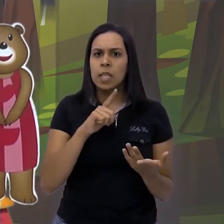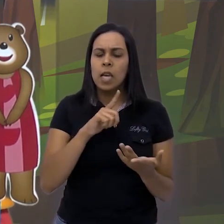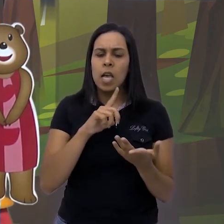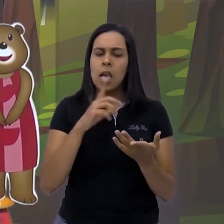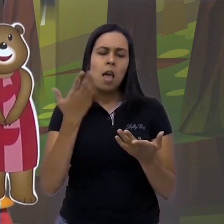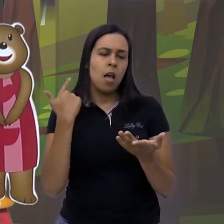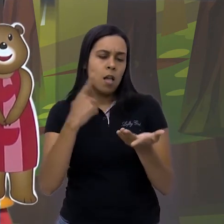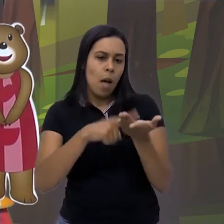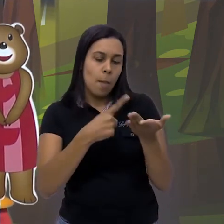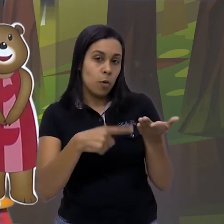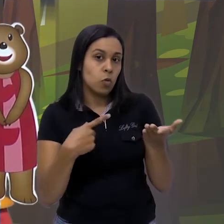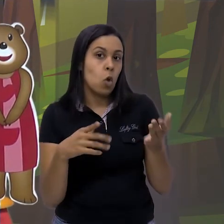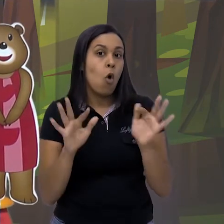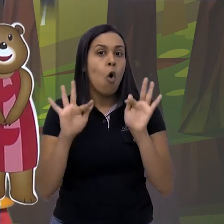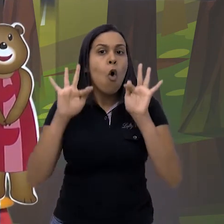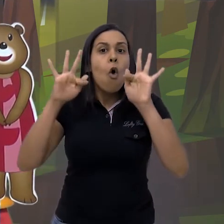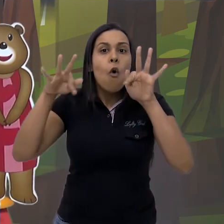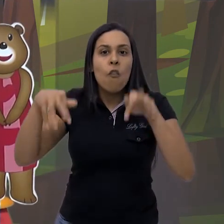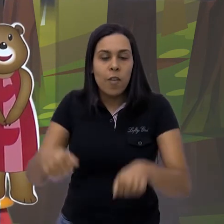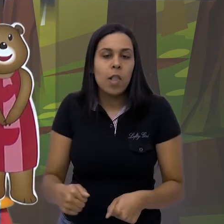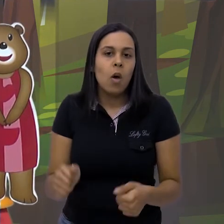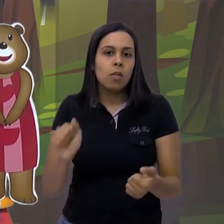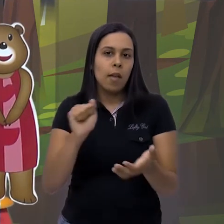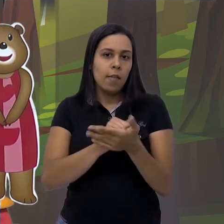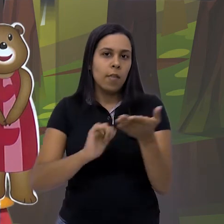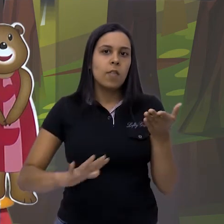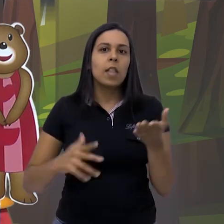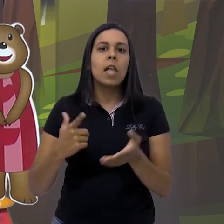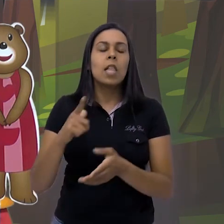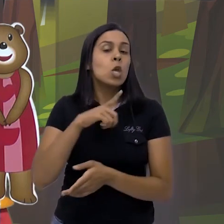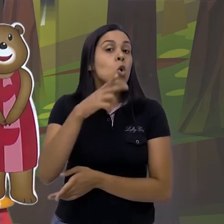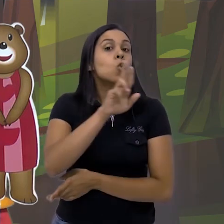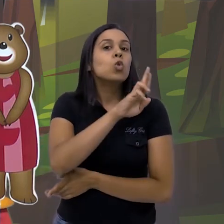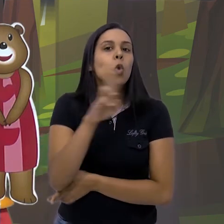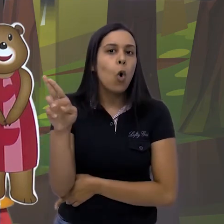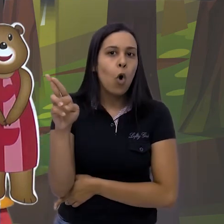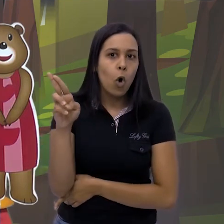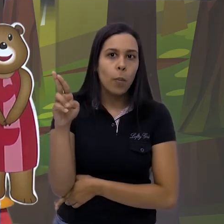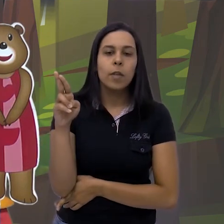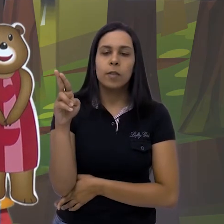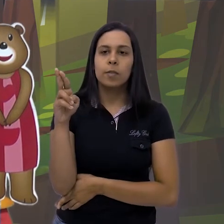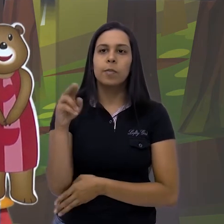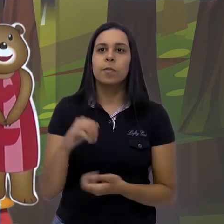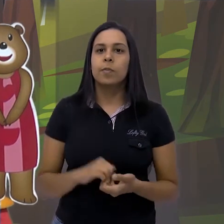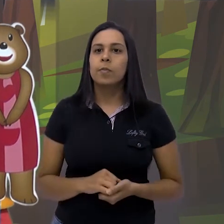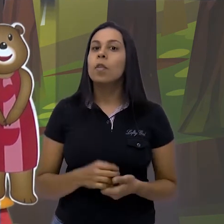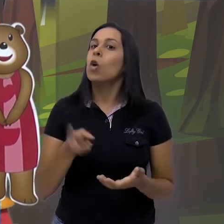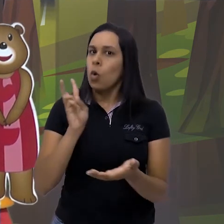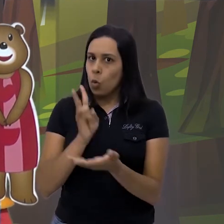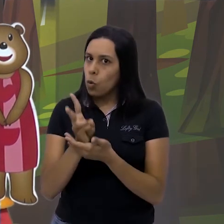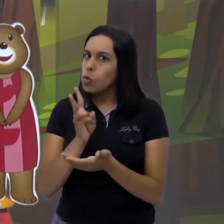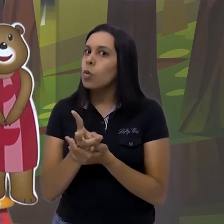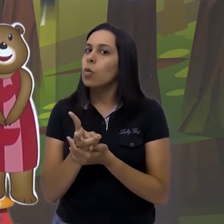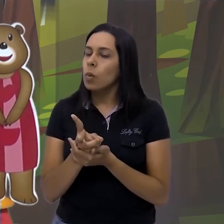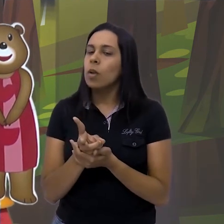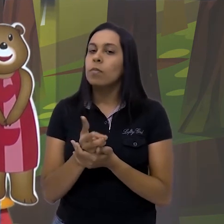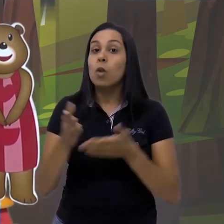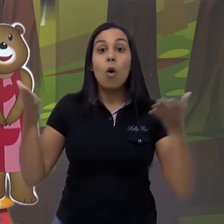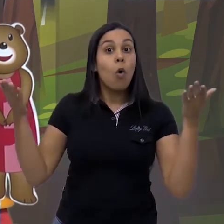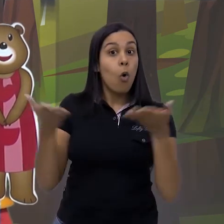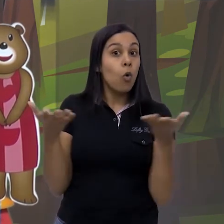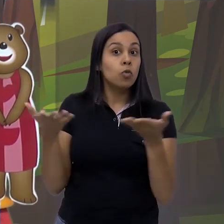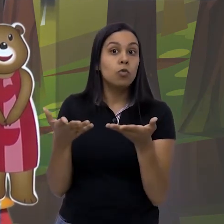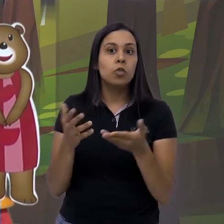apostilas, no final de cada atividade, vocês não escreviam o nome? Nós vamos permanecer assim. Hoje,